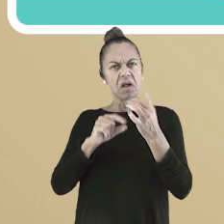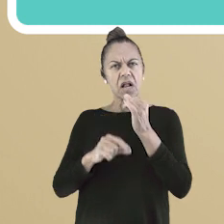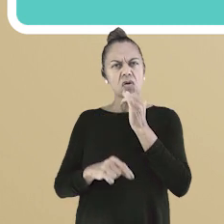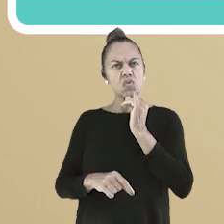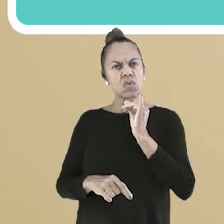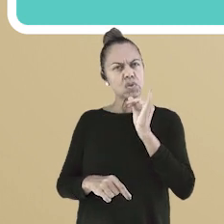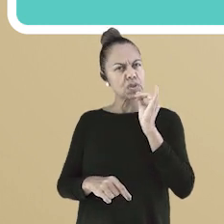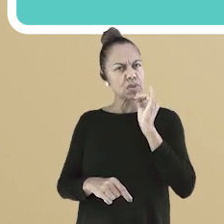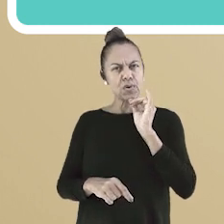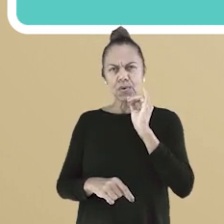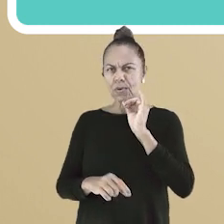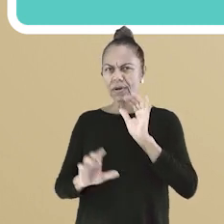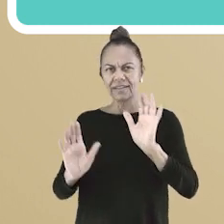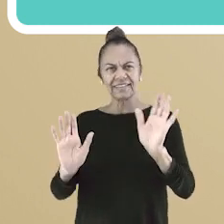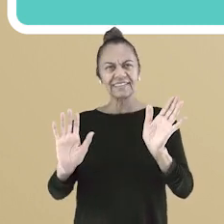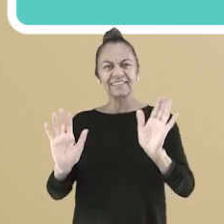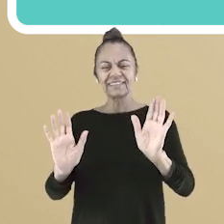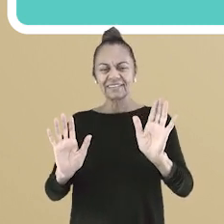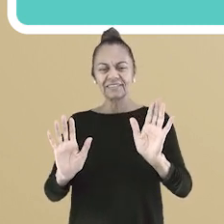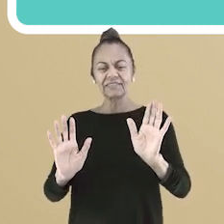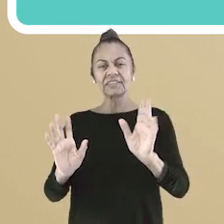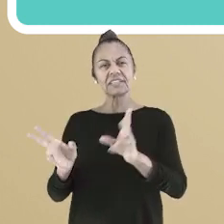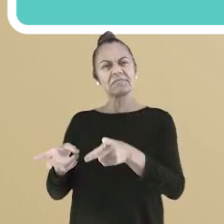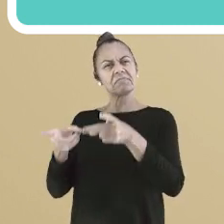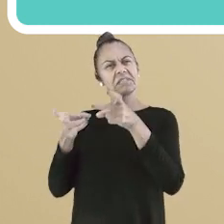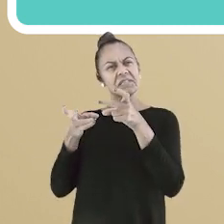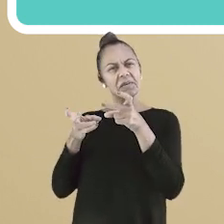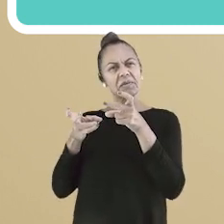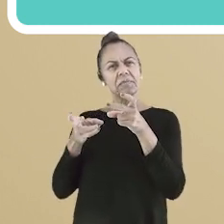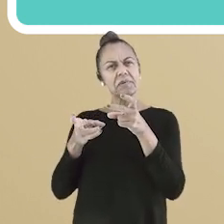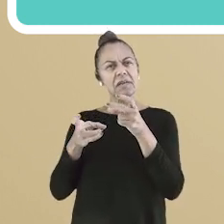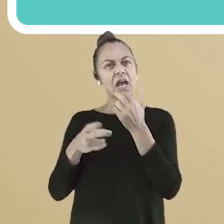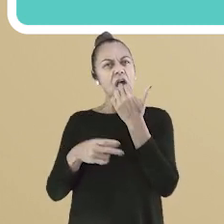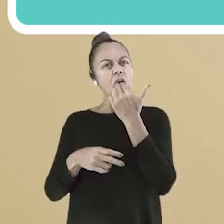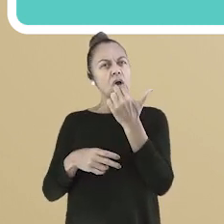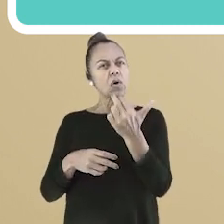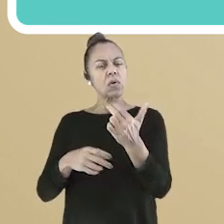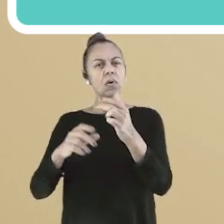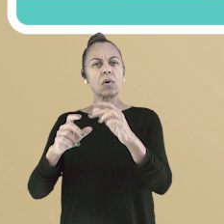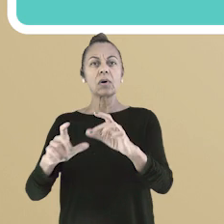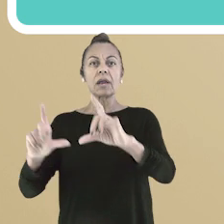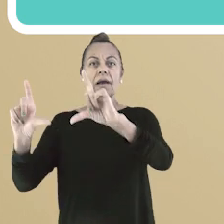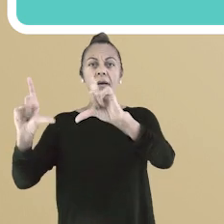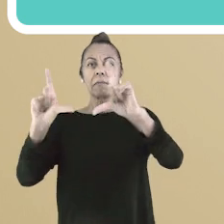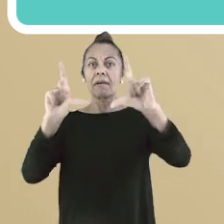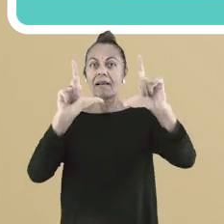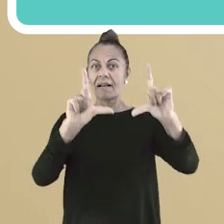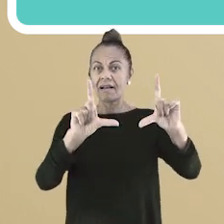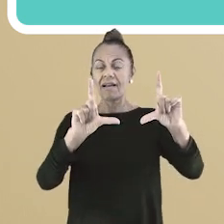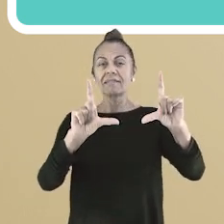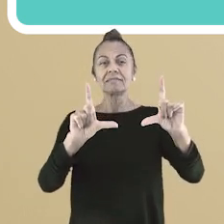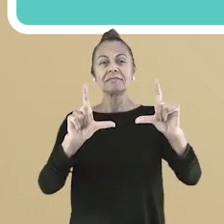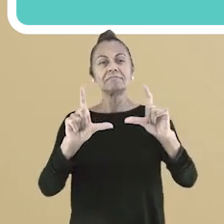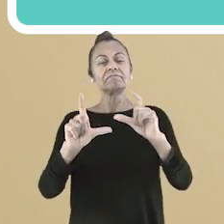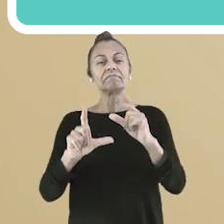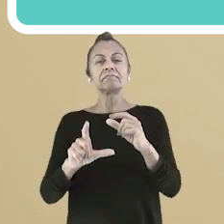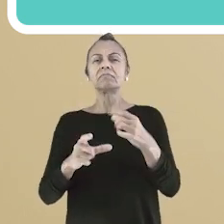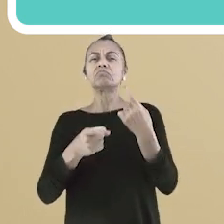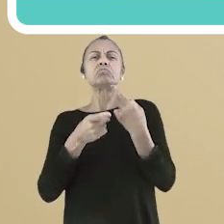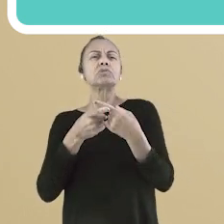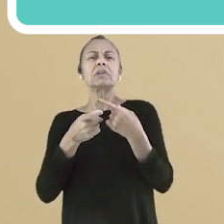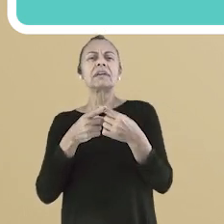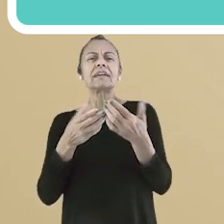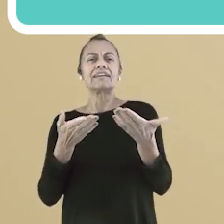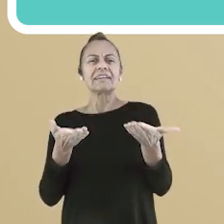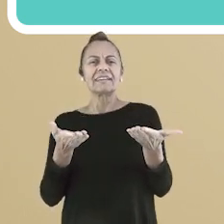trabalho têm explicação? Elas não são aleatórias. Vocês perceberam as cores mais usadas nas